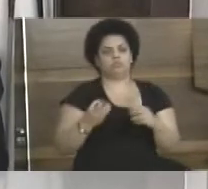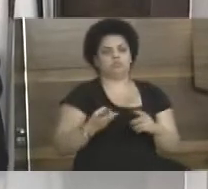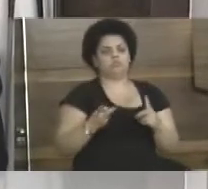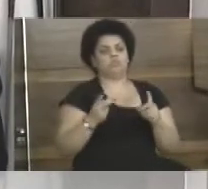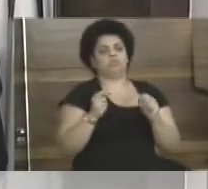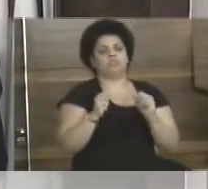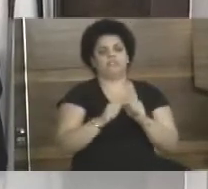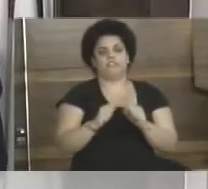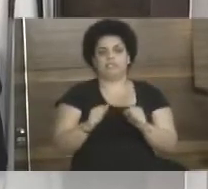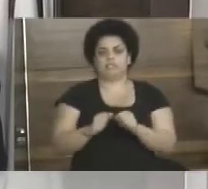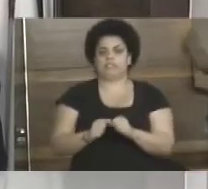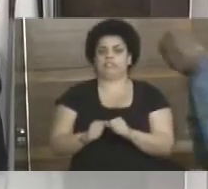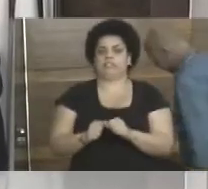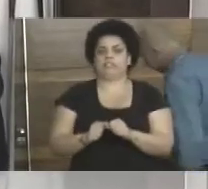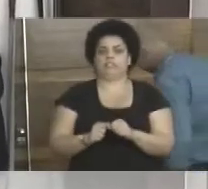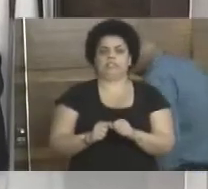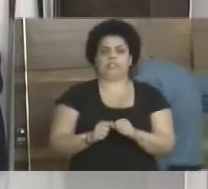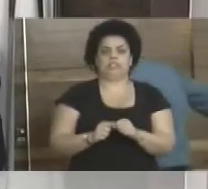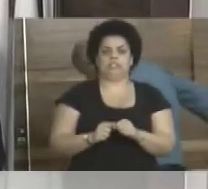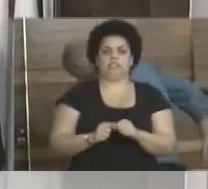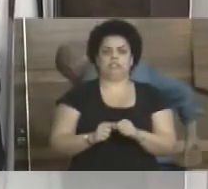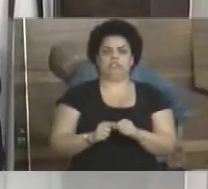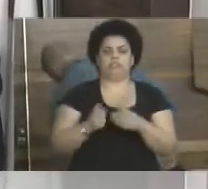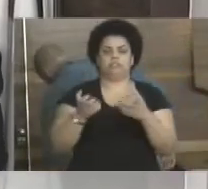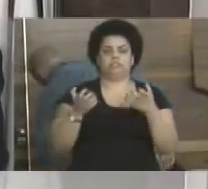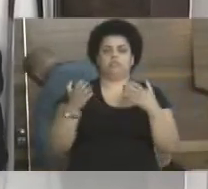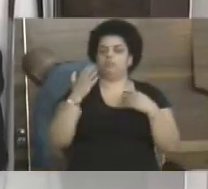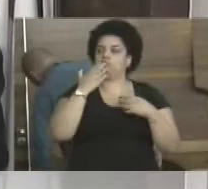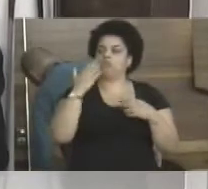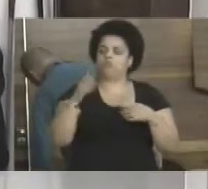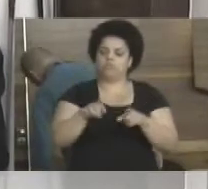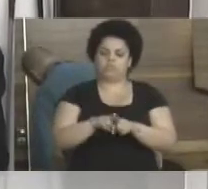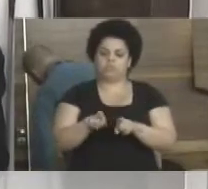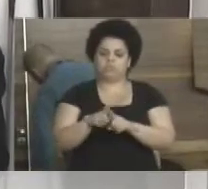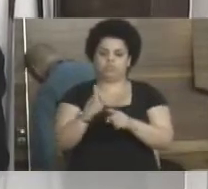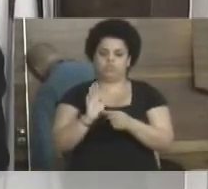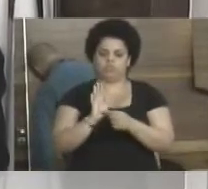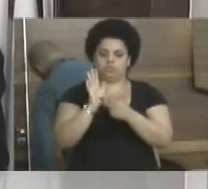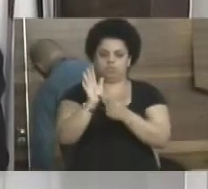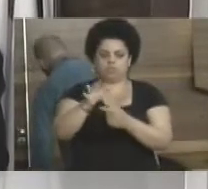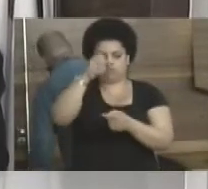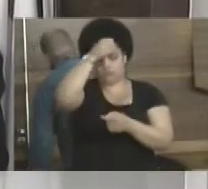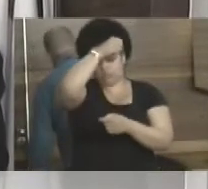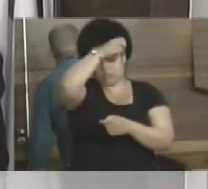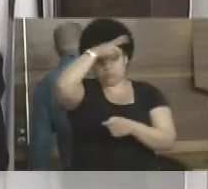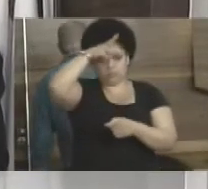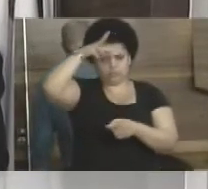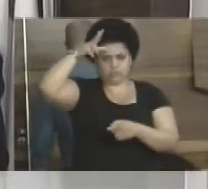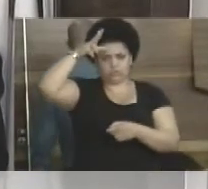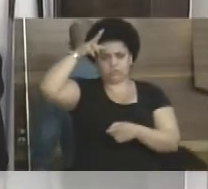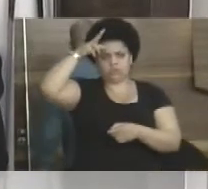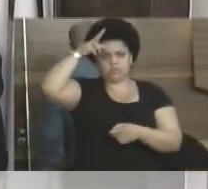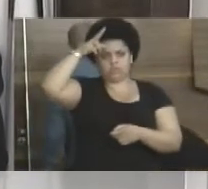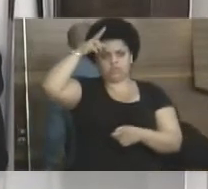ser implantado esse benefício. Também pedi, indicar aí ao prefeito municipal,